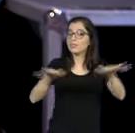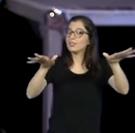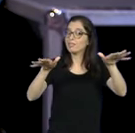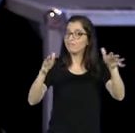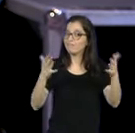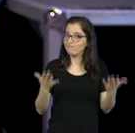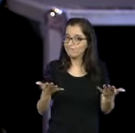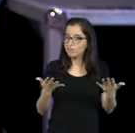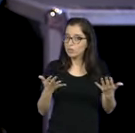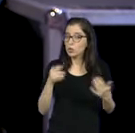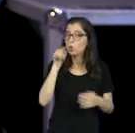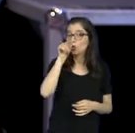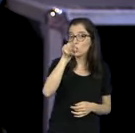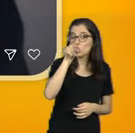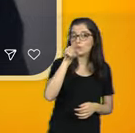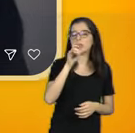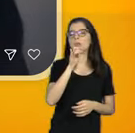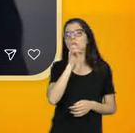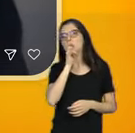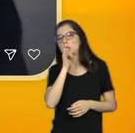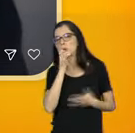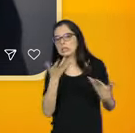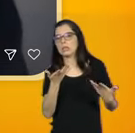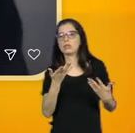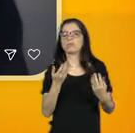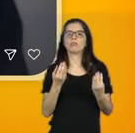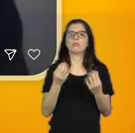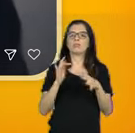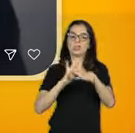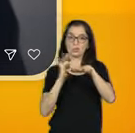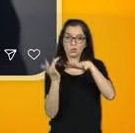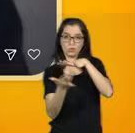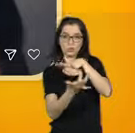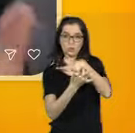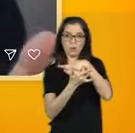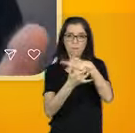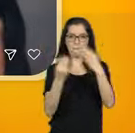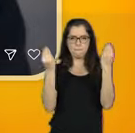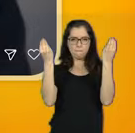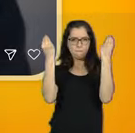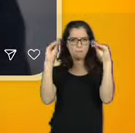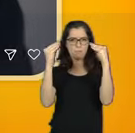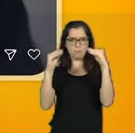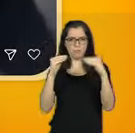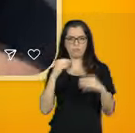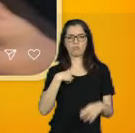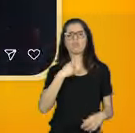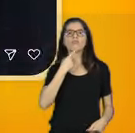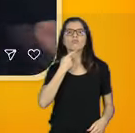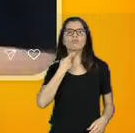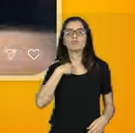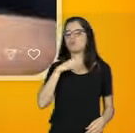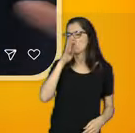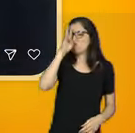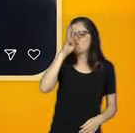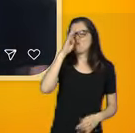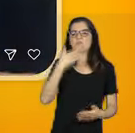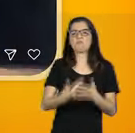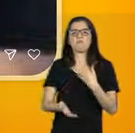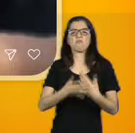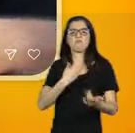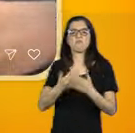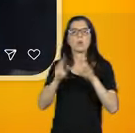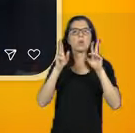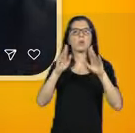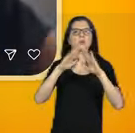pensar que o que você tá falando ali na sua pequena rede é algo que você gostaria de falar numa praça, no pátio da